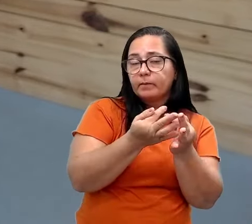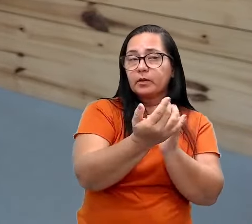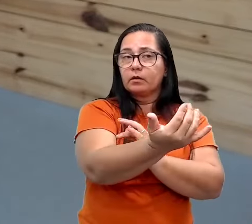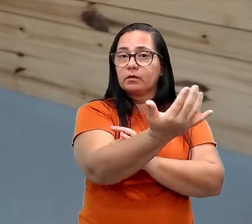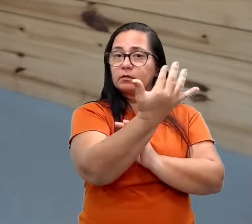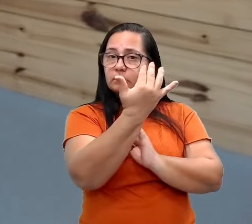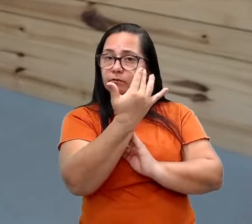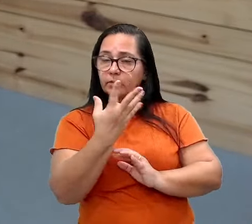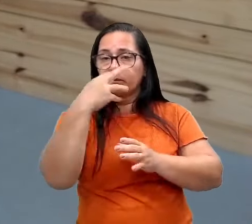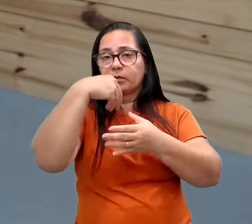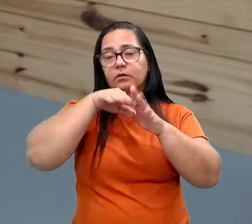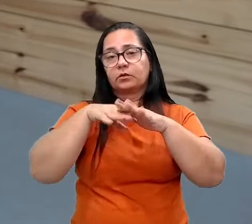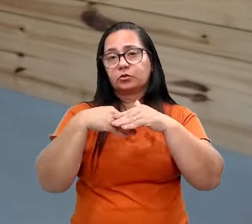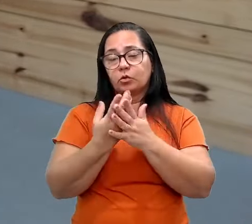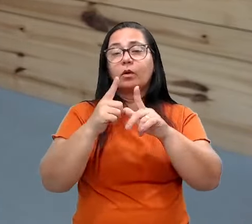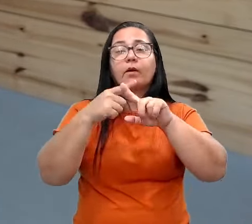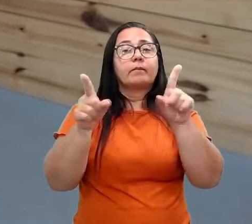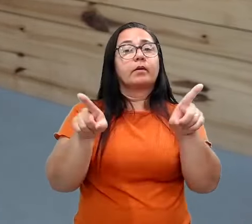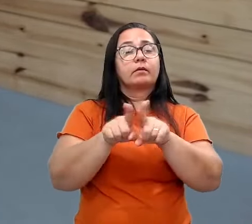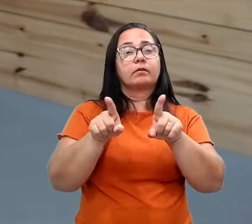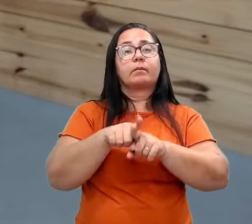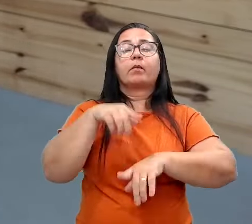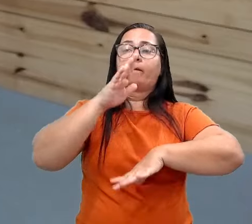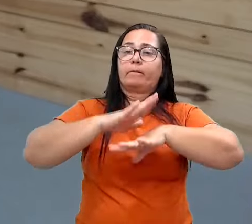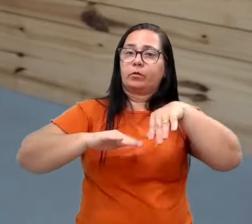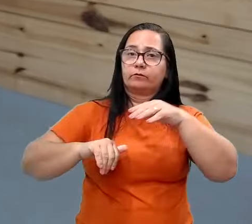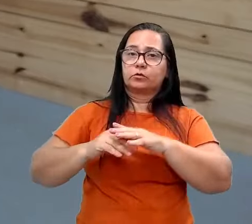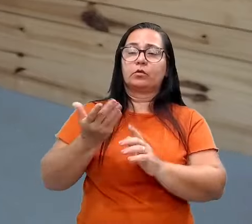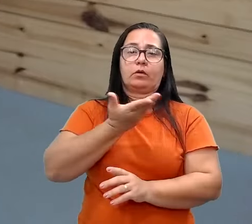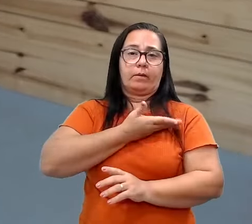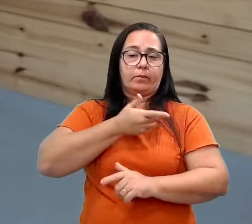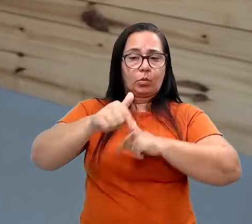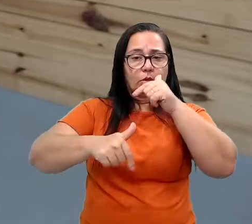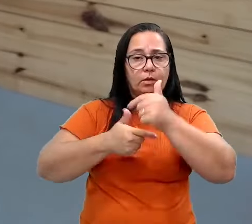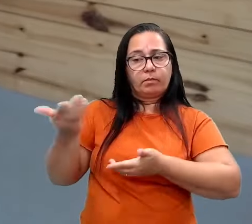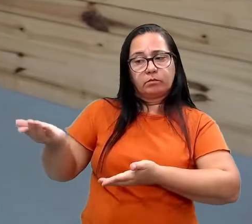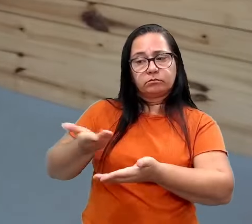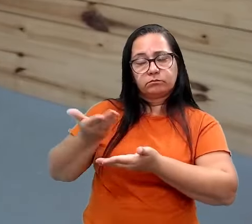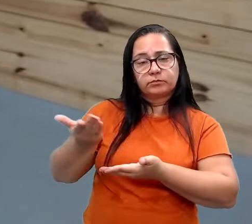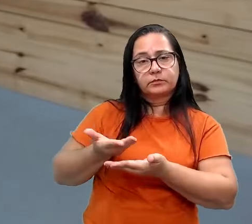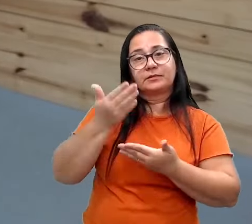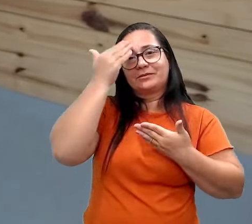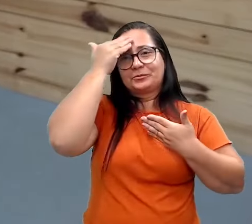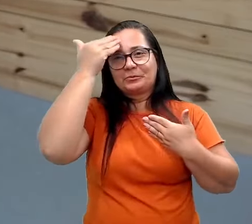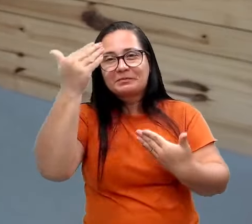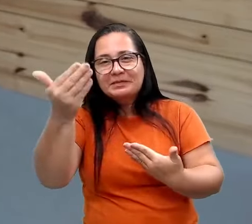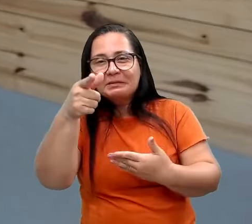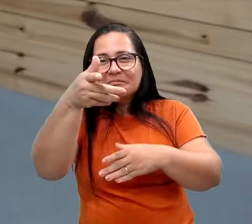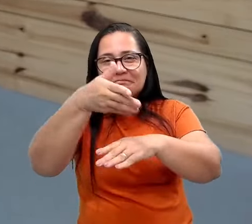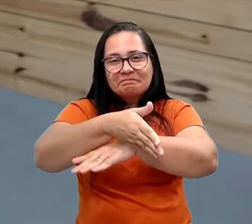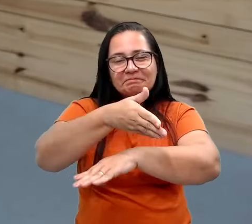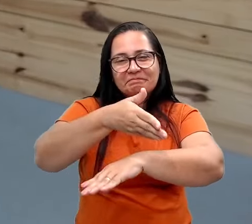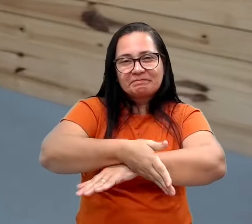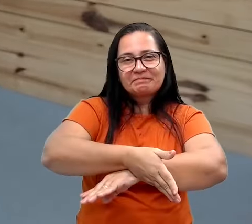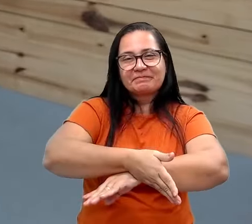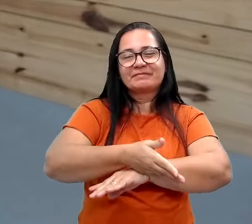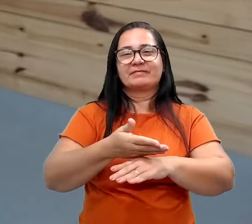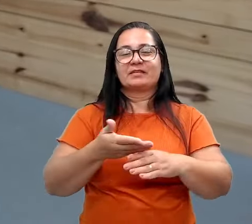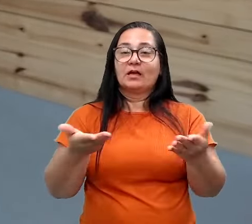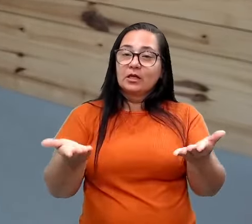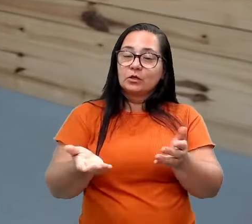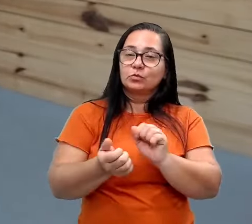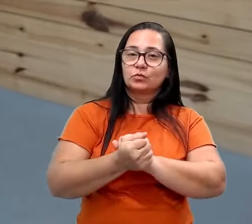dentro da escola, mas o profissional entre si dentro da secretaria. muito obrigada pela participação de vocês aqui